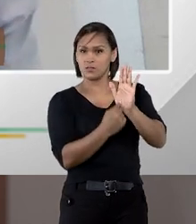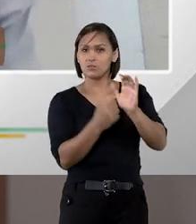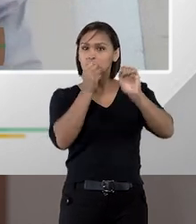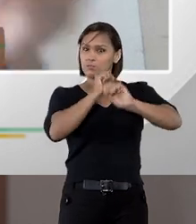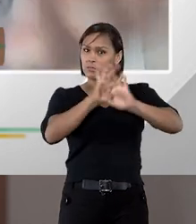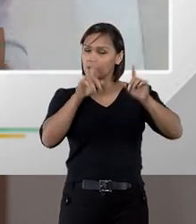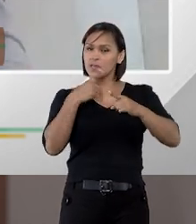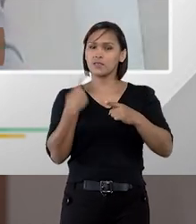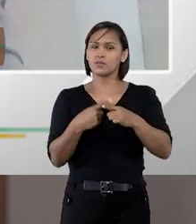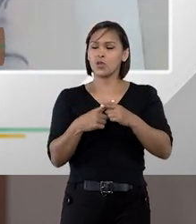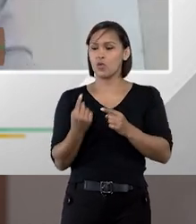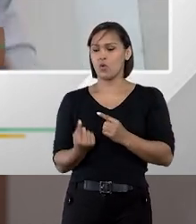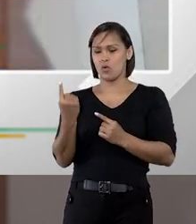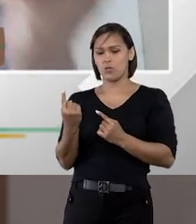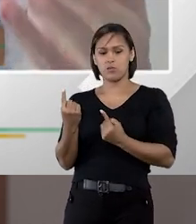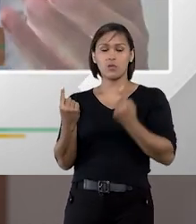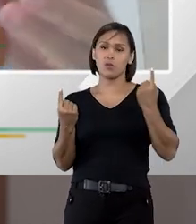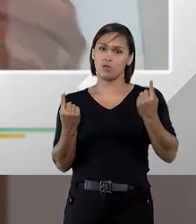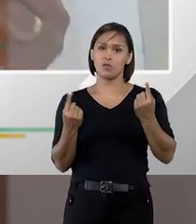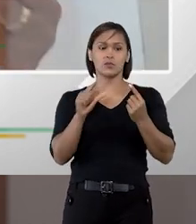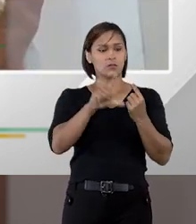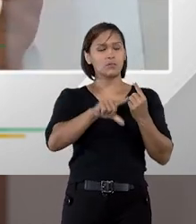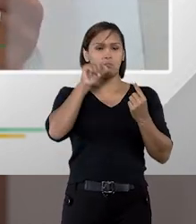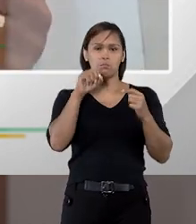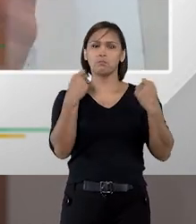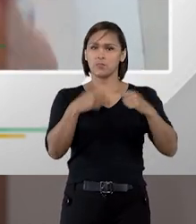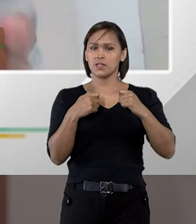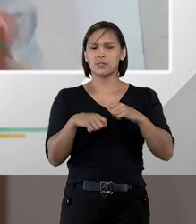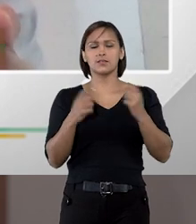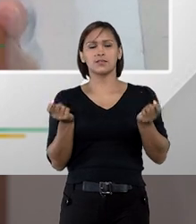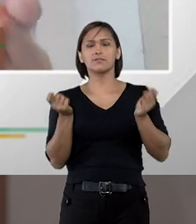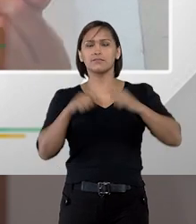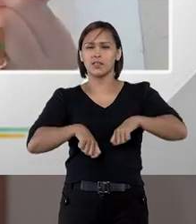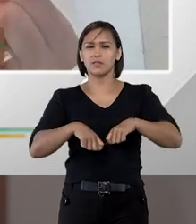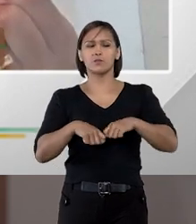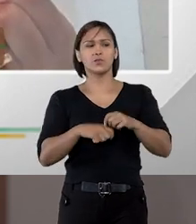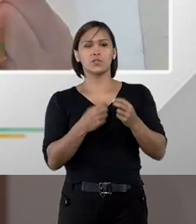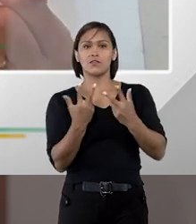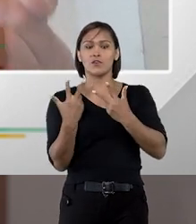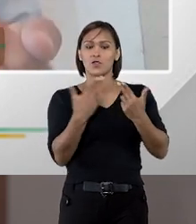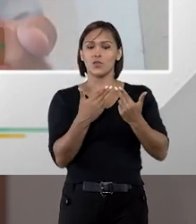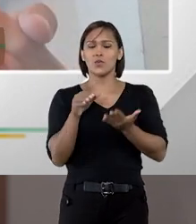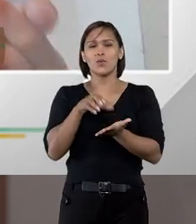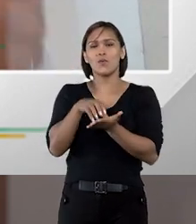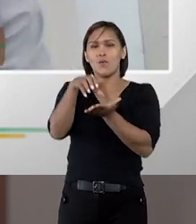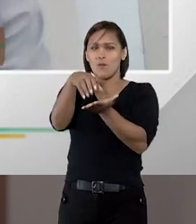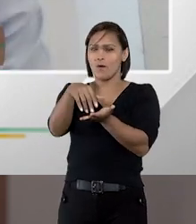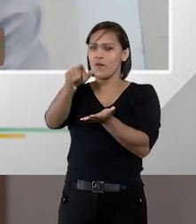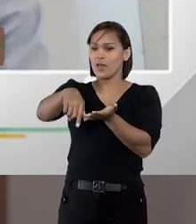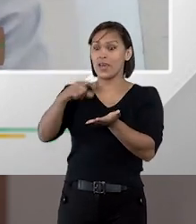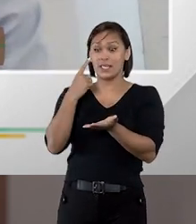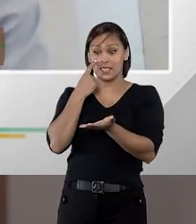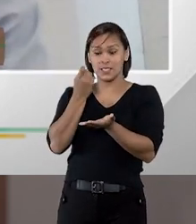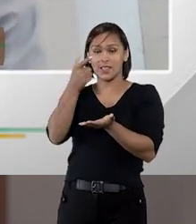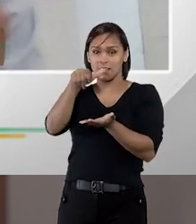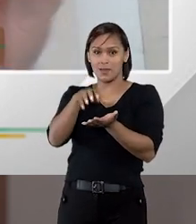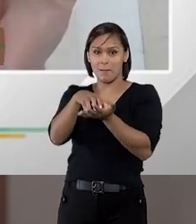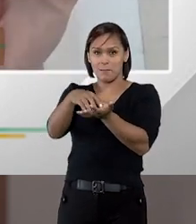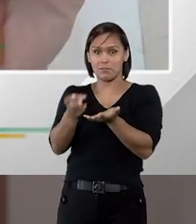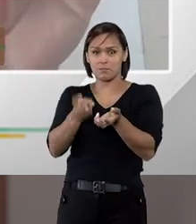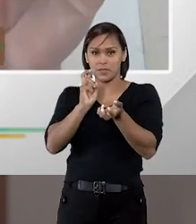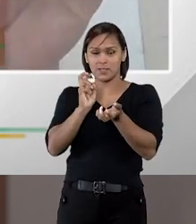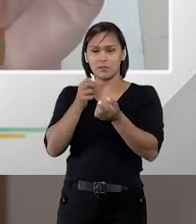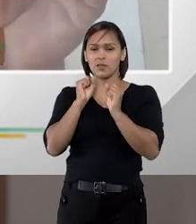expressamente, ou um ou outro, mas é possível que o mesmo órgão, e aí isso é interessante,